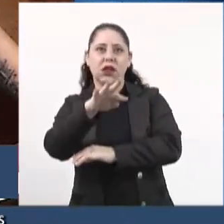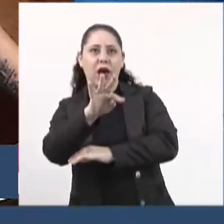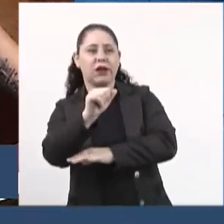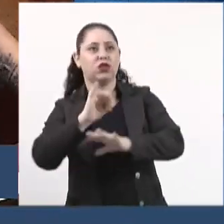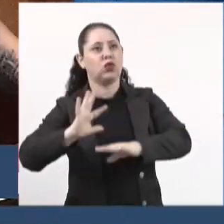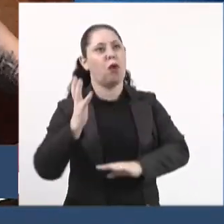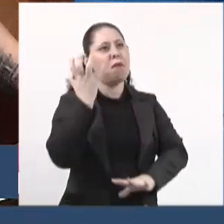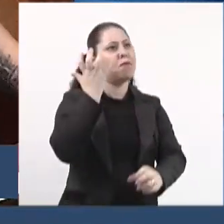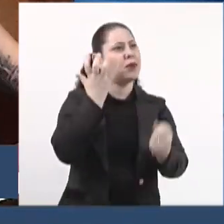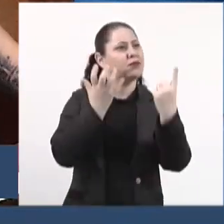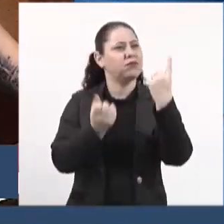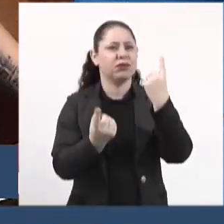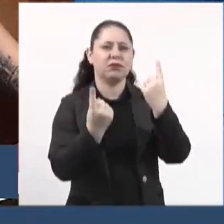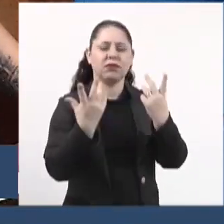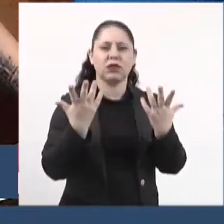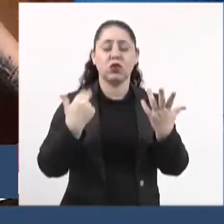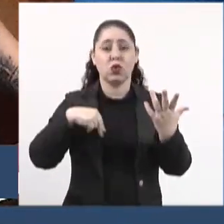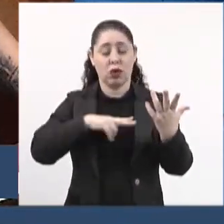acontecendo.